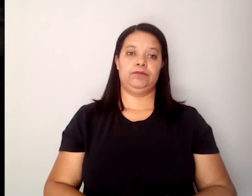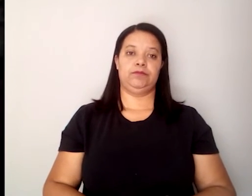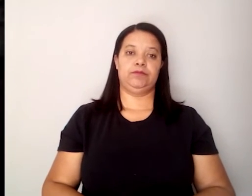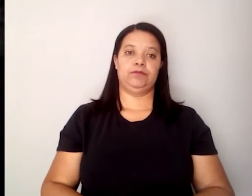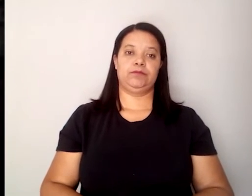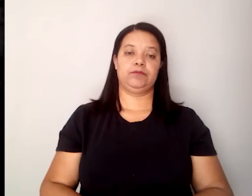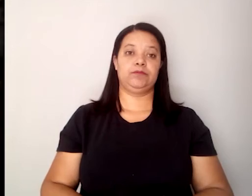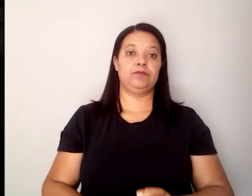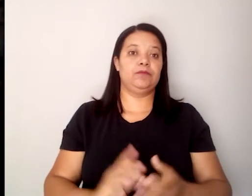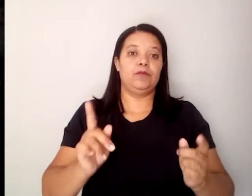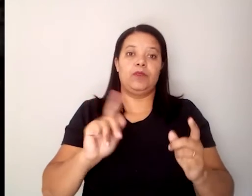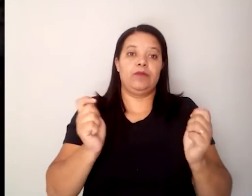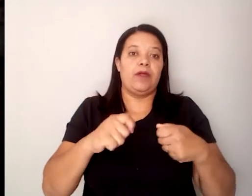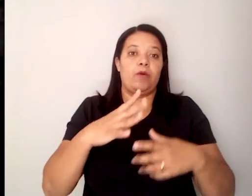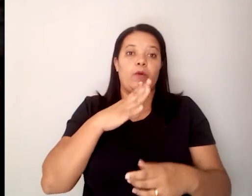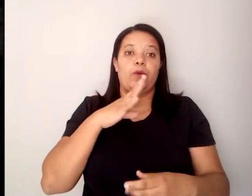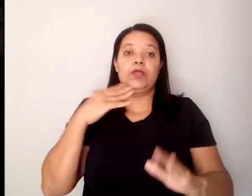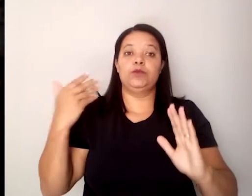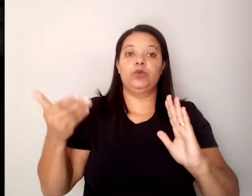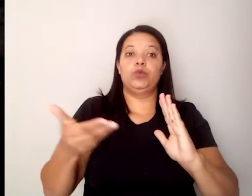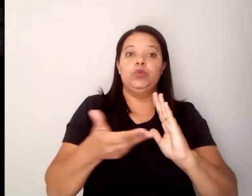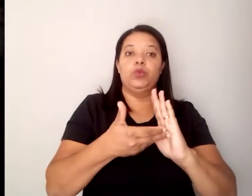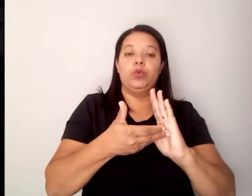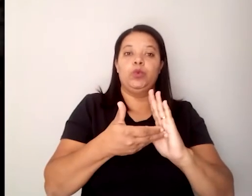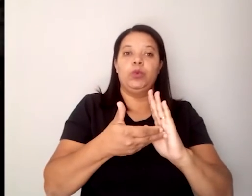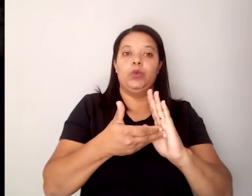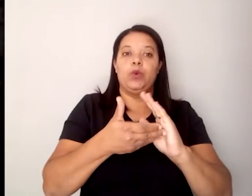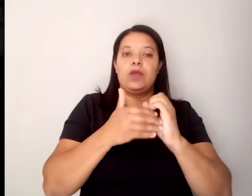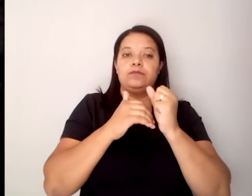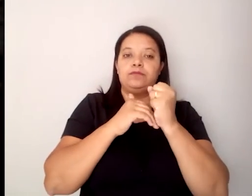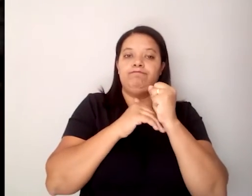conhecer tudo. O mito é um mistério.